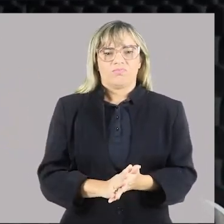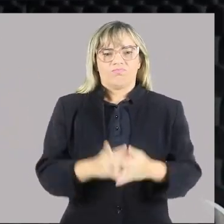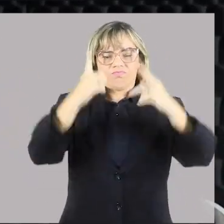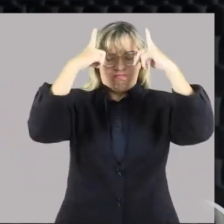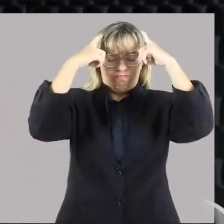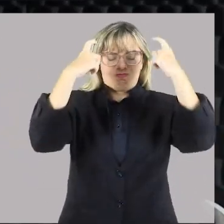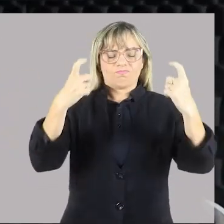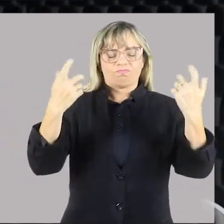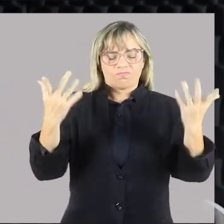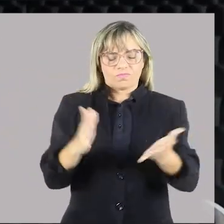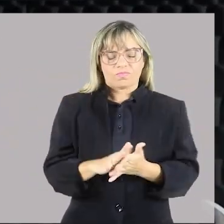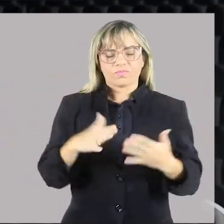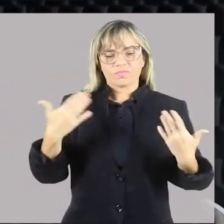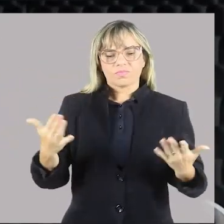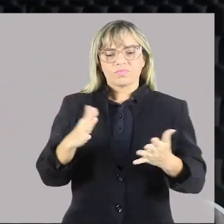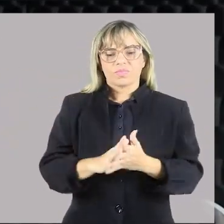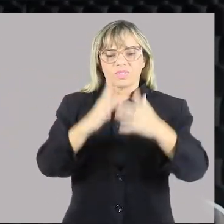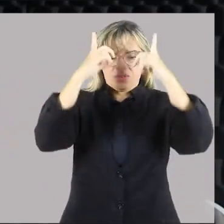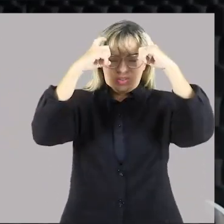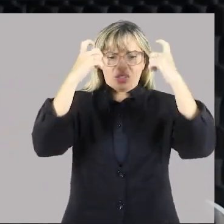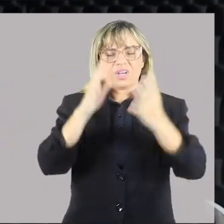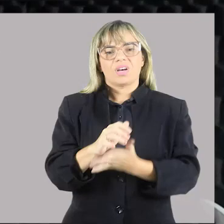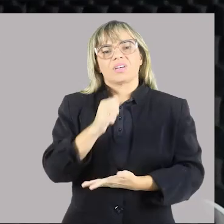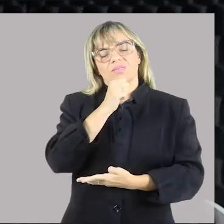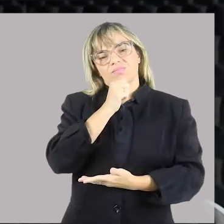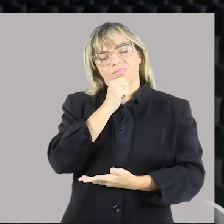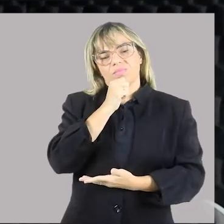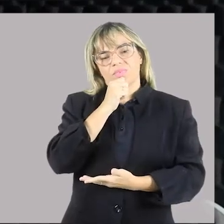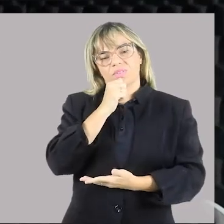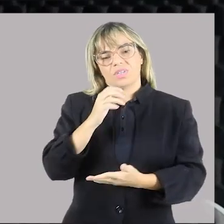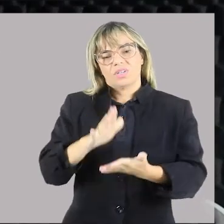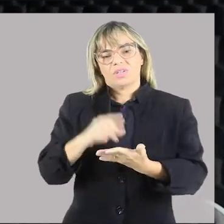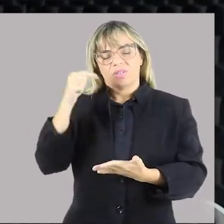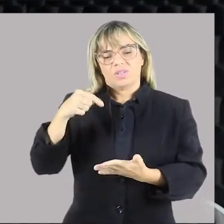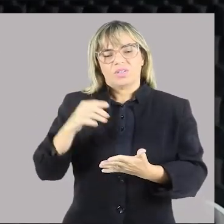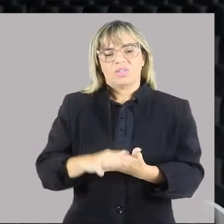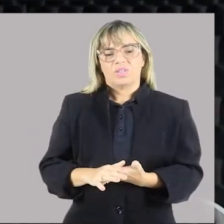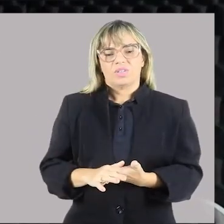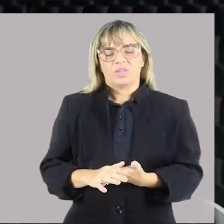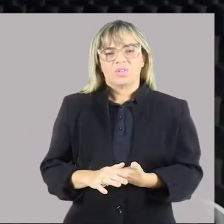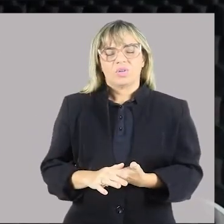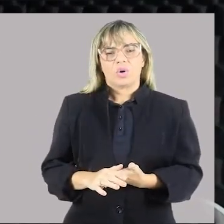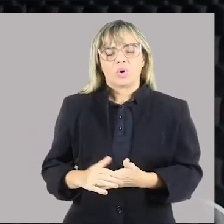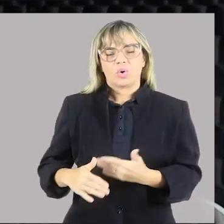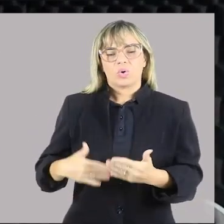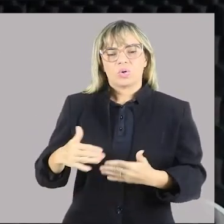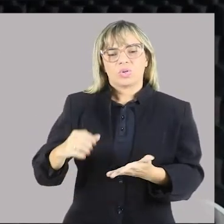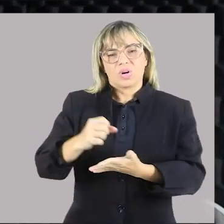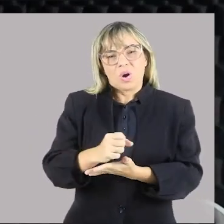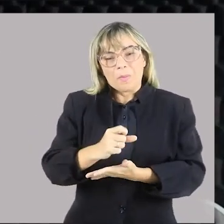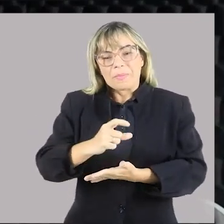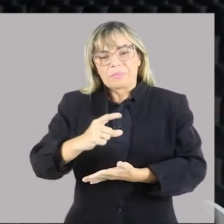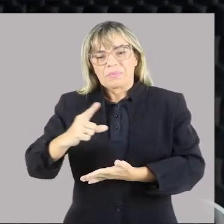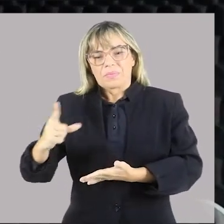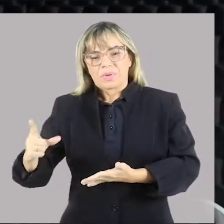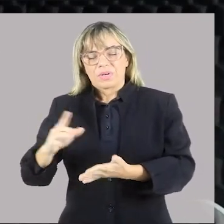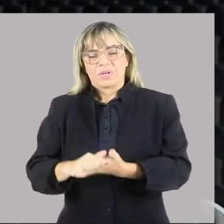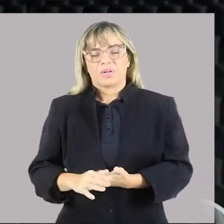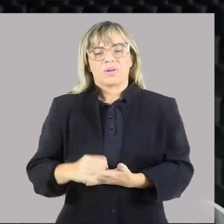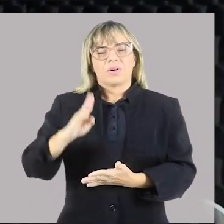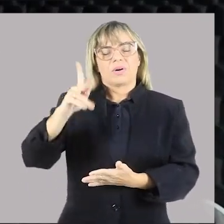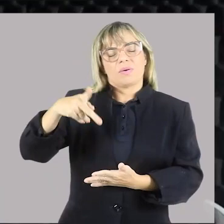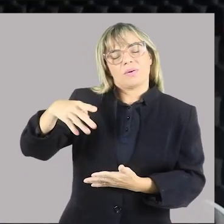violência. Então a violência ainda é um dos grandes gargalos, por se diga de passagem, poder público, com as suas